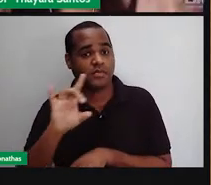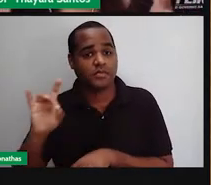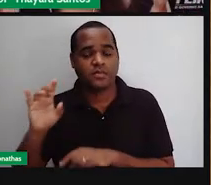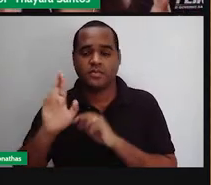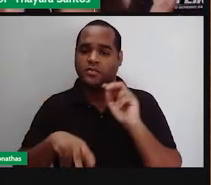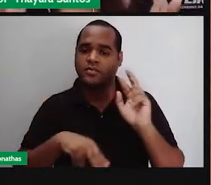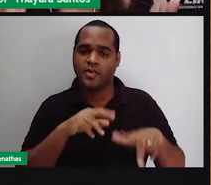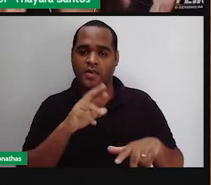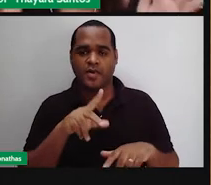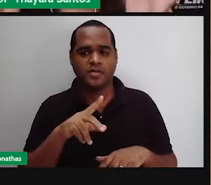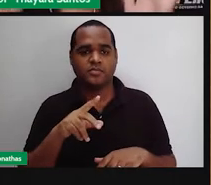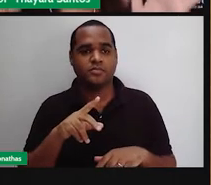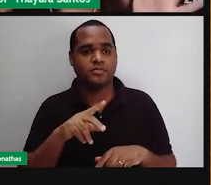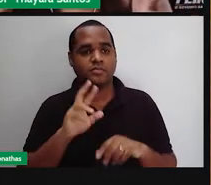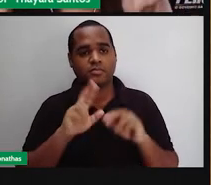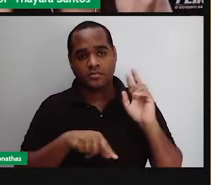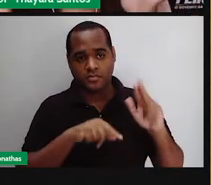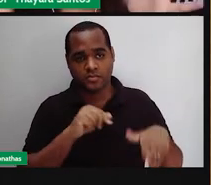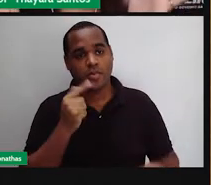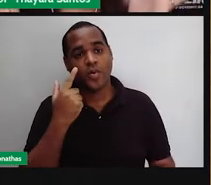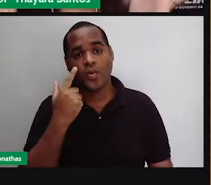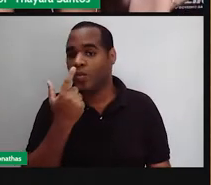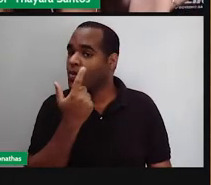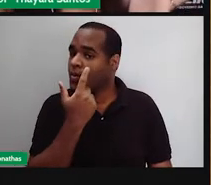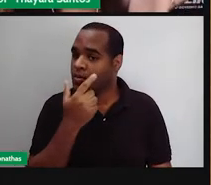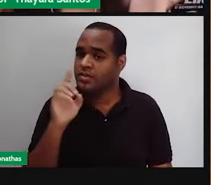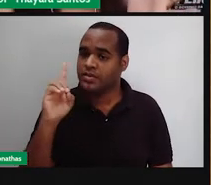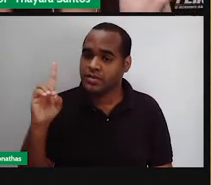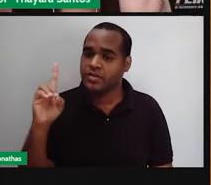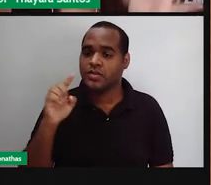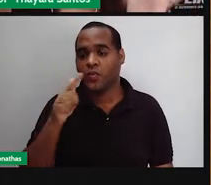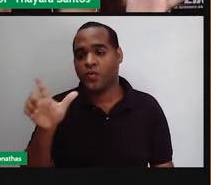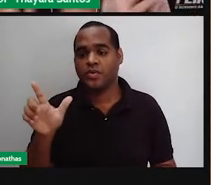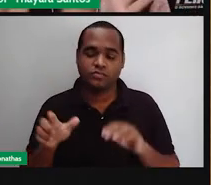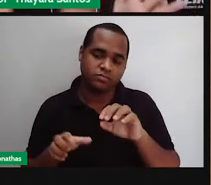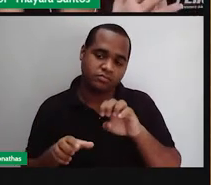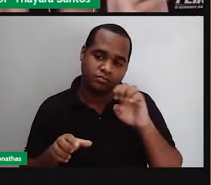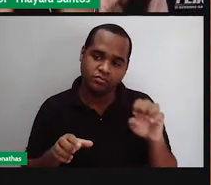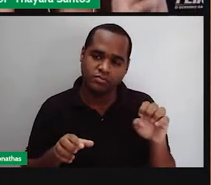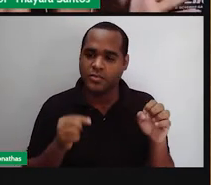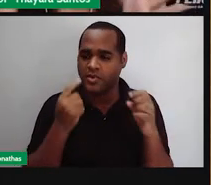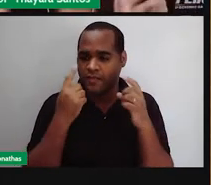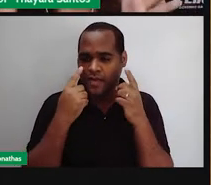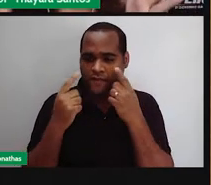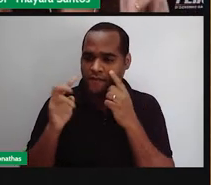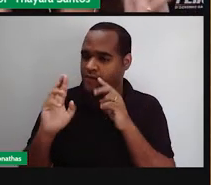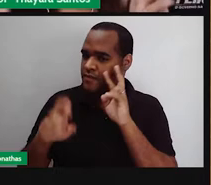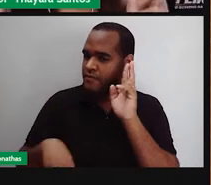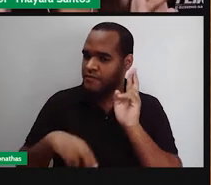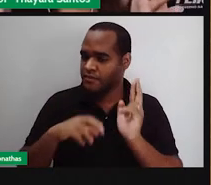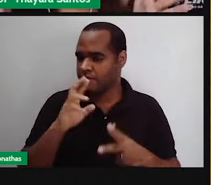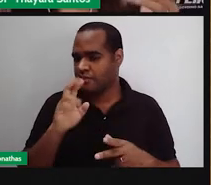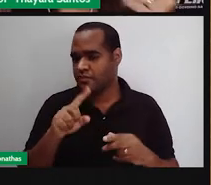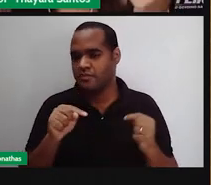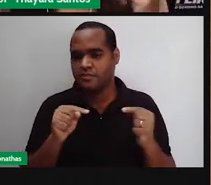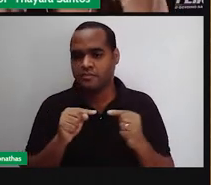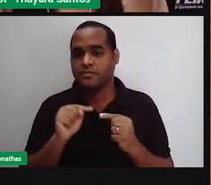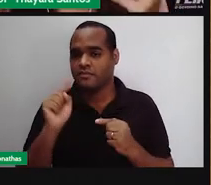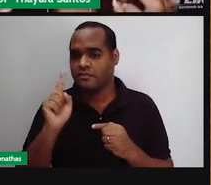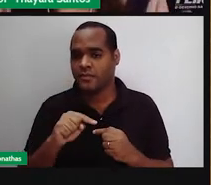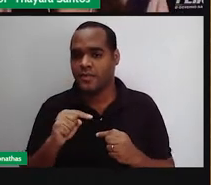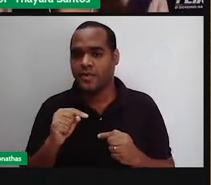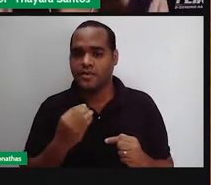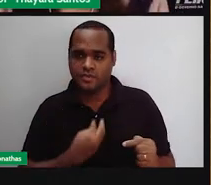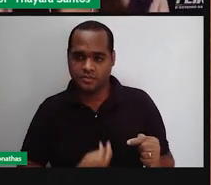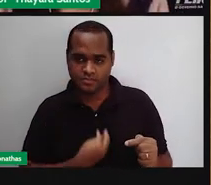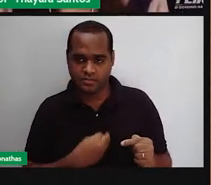independente do outro. Então, gente... O olho direito e o olho esquerdo enxergam coisas diferentes, de ângulos diferentes. Então,